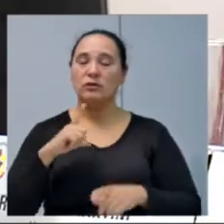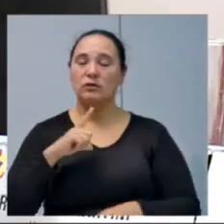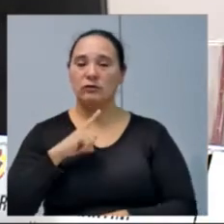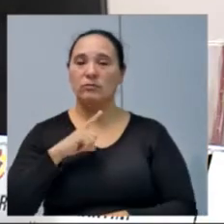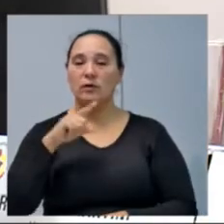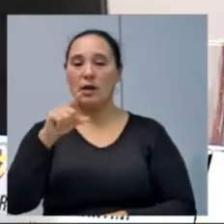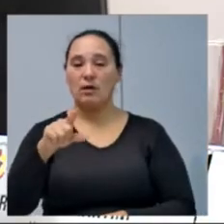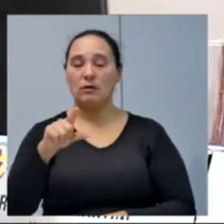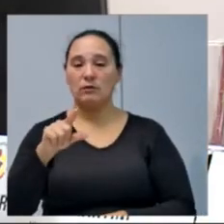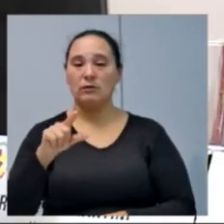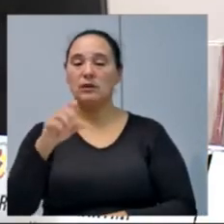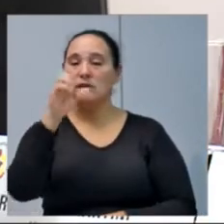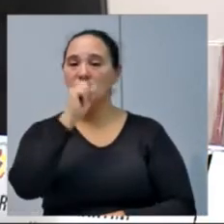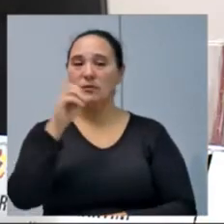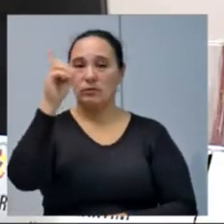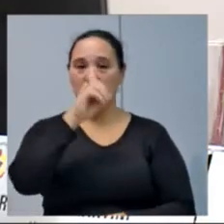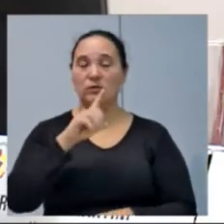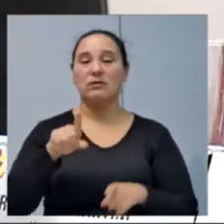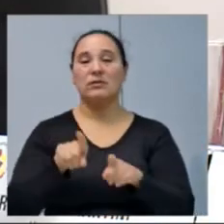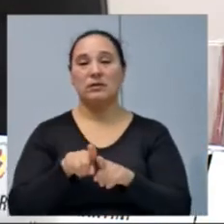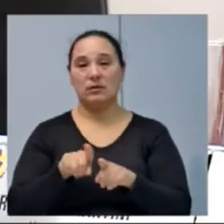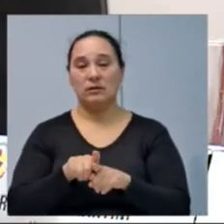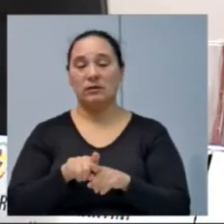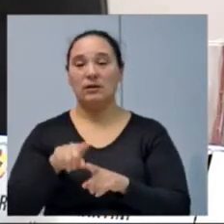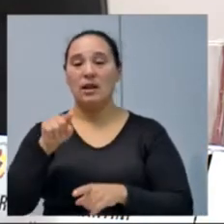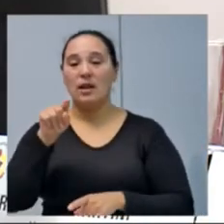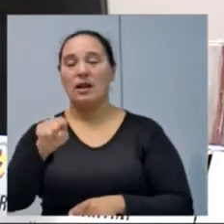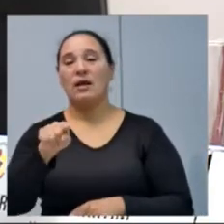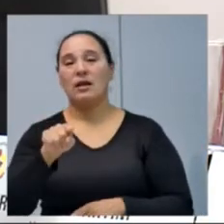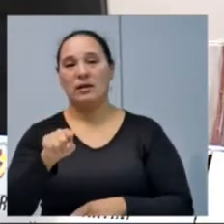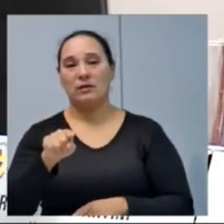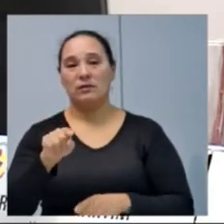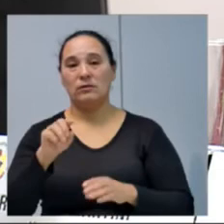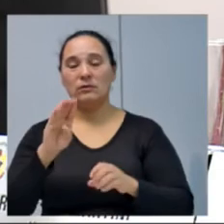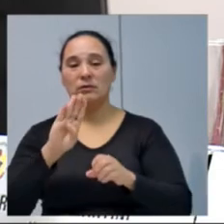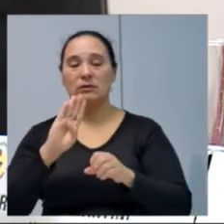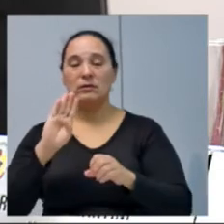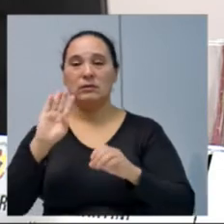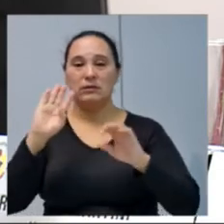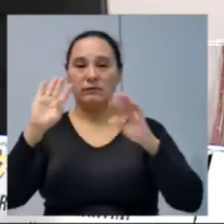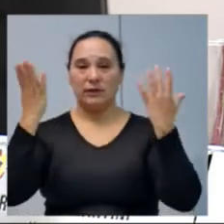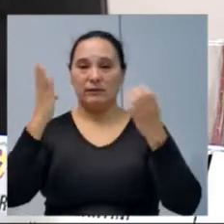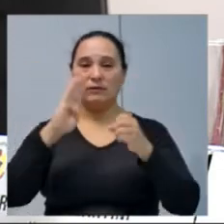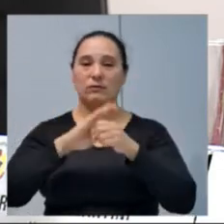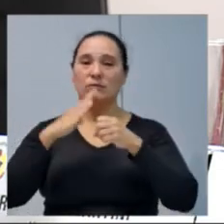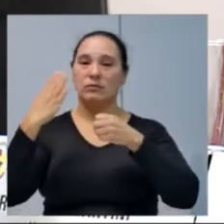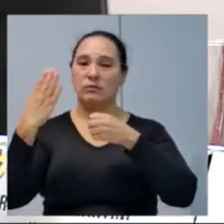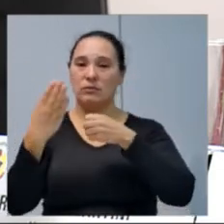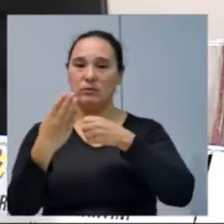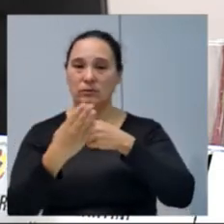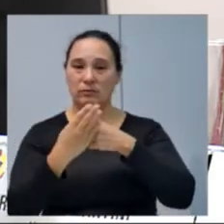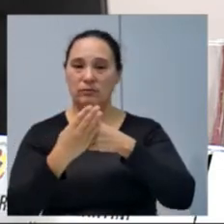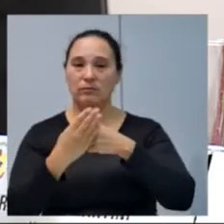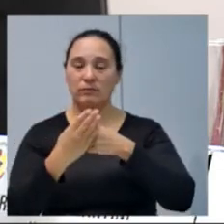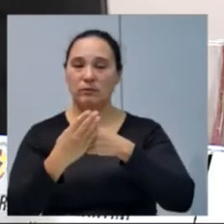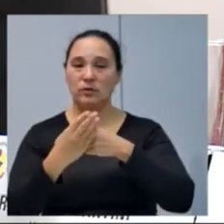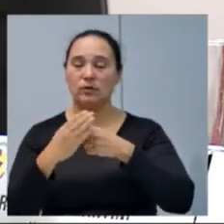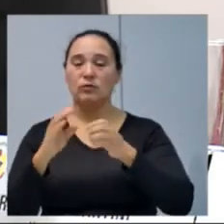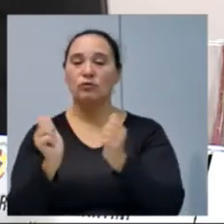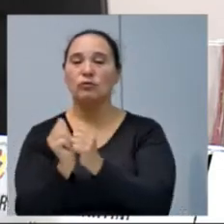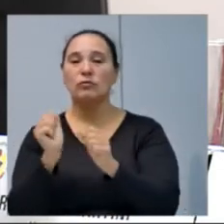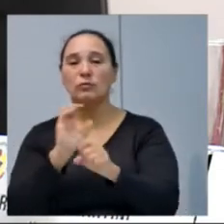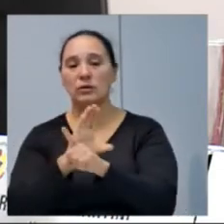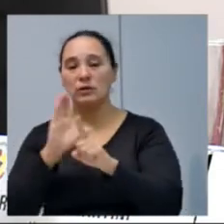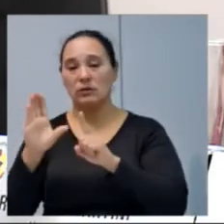no último final de semana, também, prestigiando a festa da comunidade do bairro Vila Sésamo. Estivemos lá, com toda a comunidade,